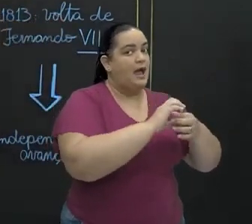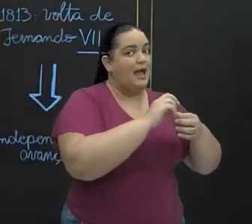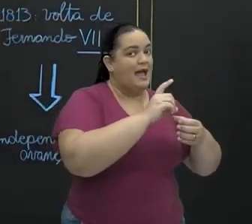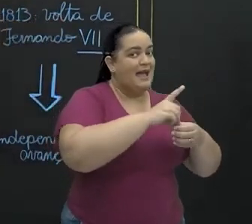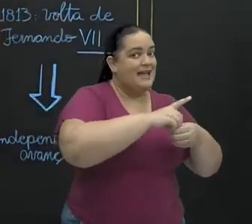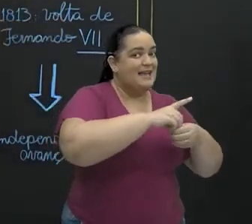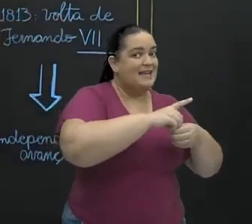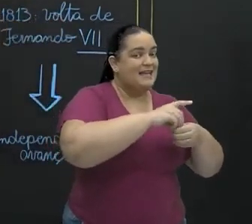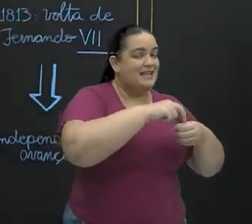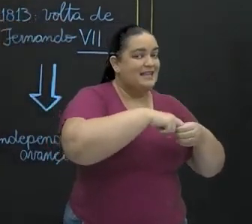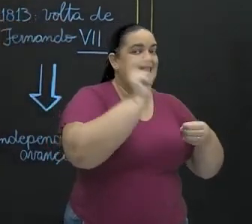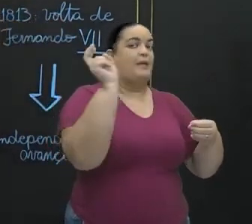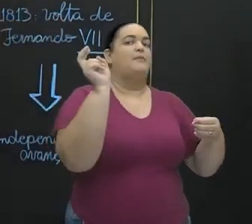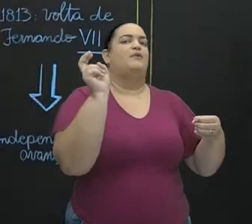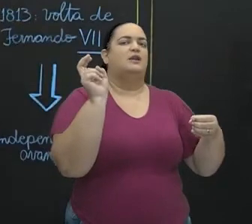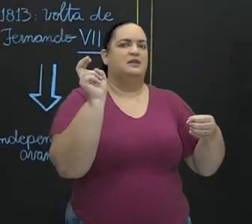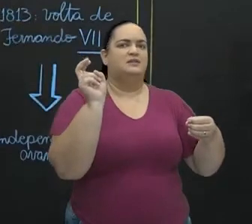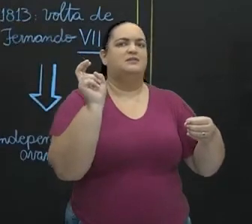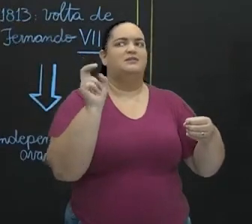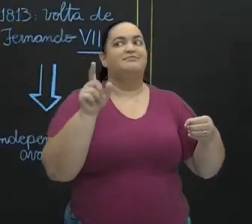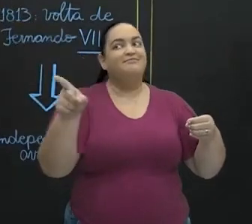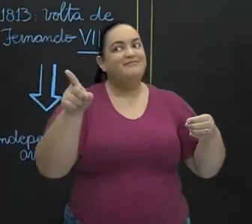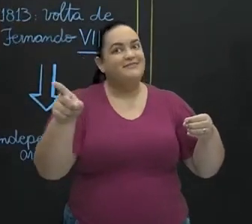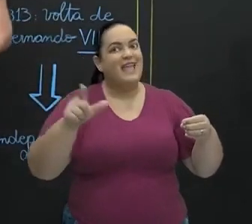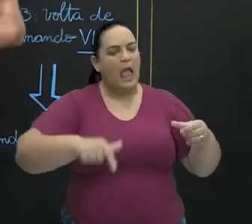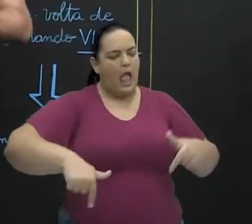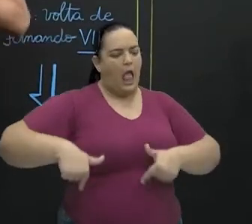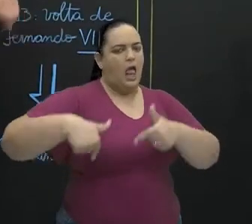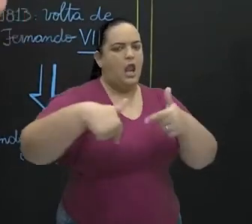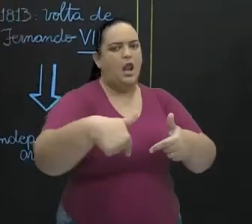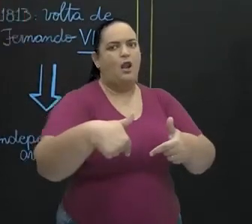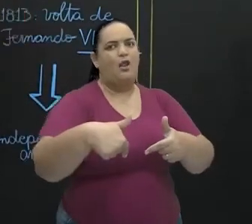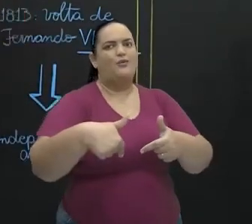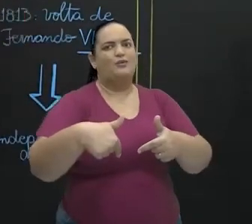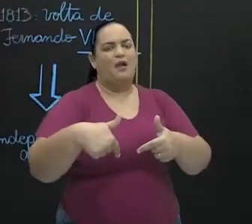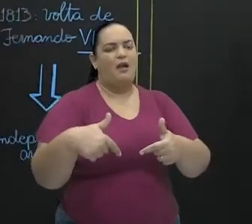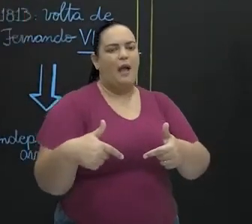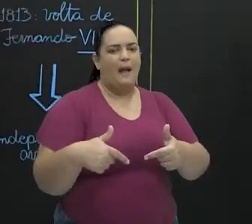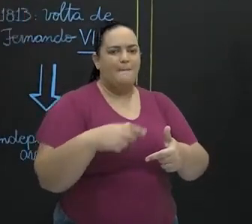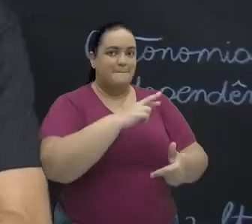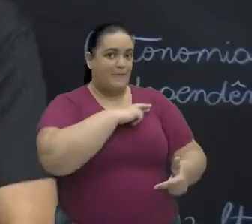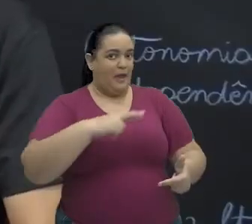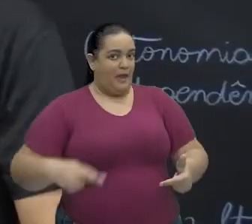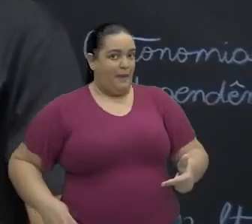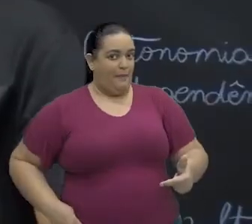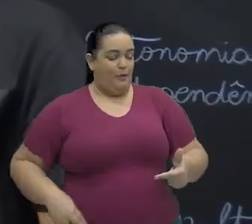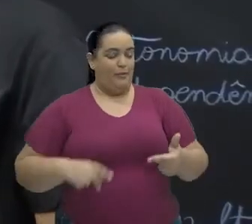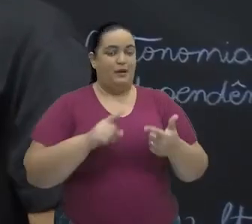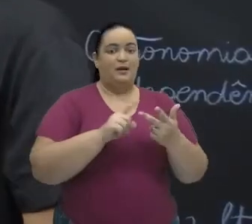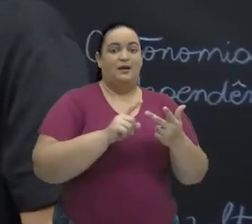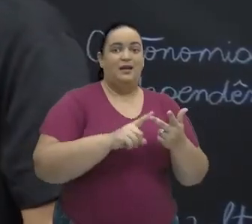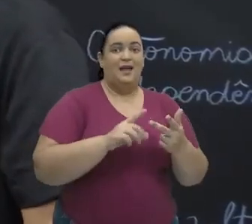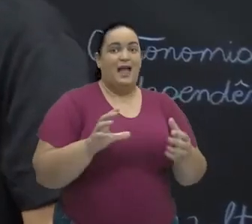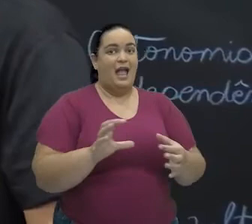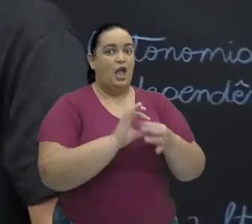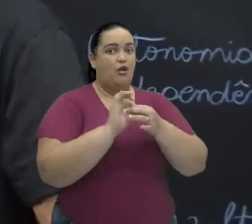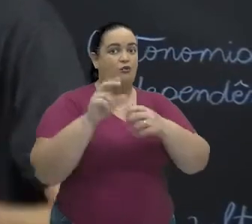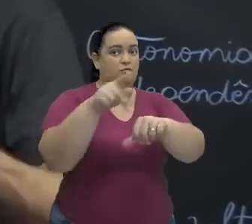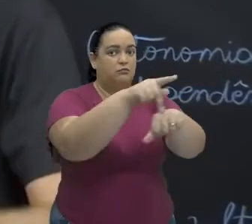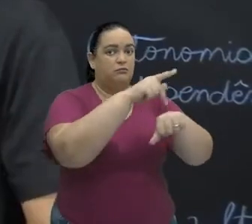Bolívar defende uma república e defende um modelo de união pan-americano, por assim dizer,